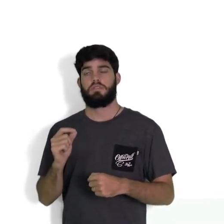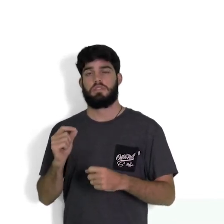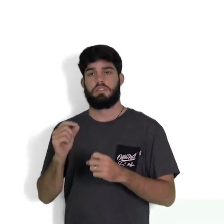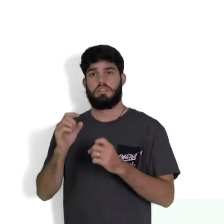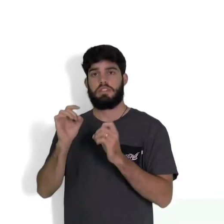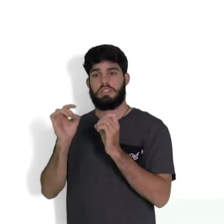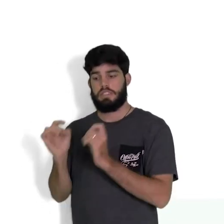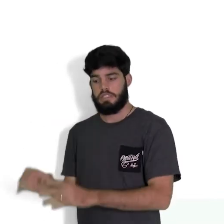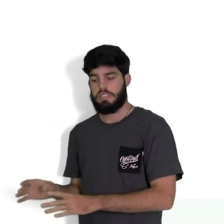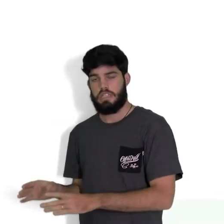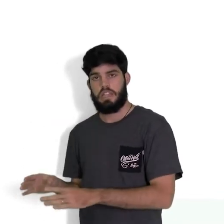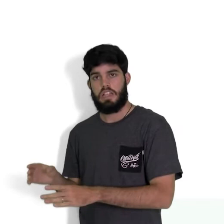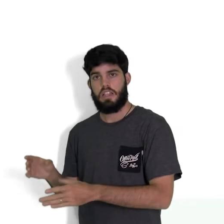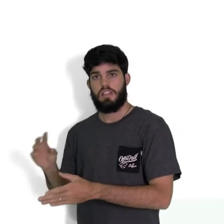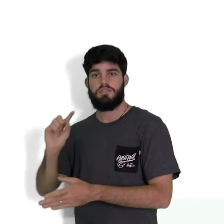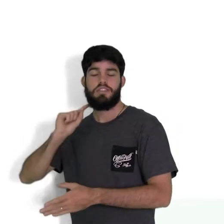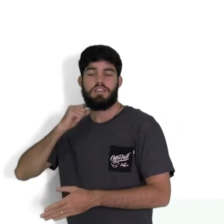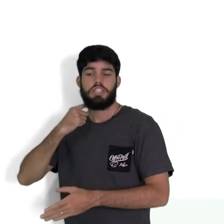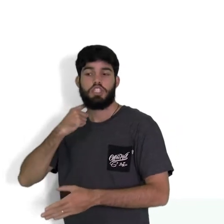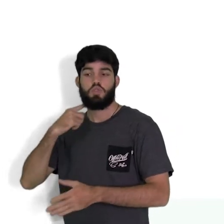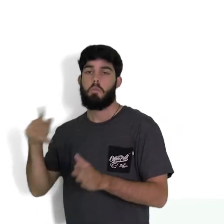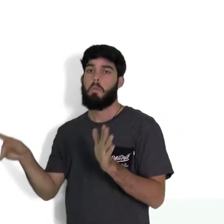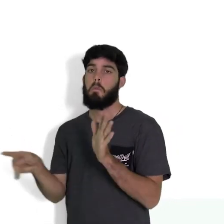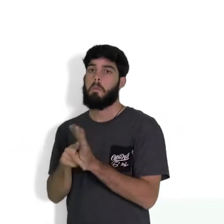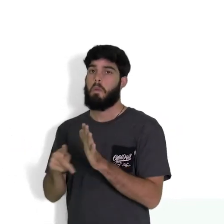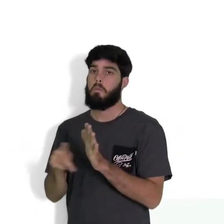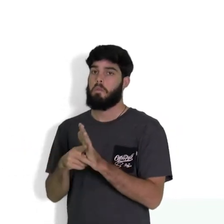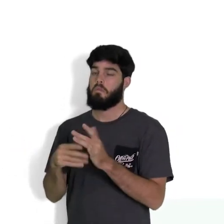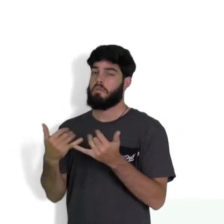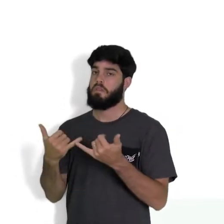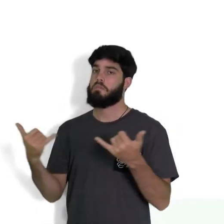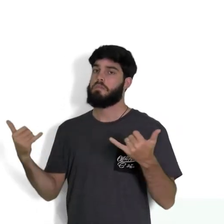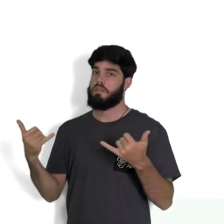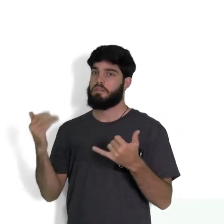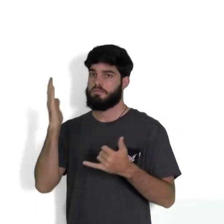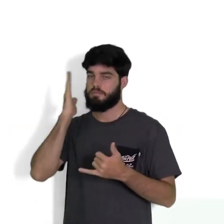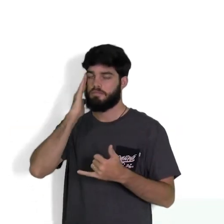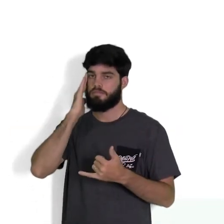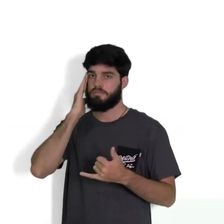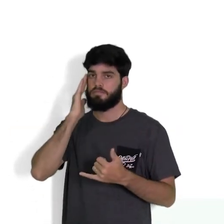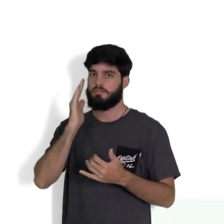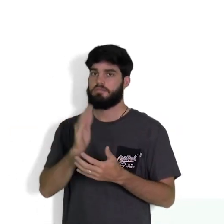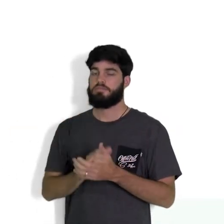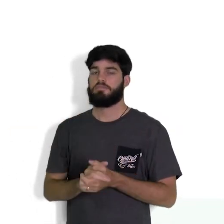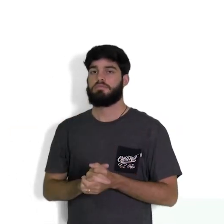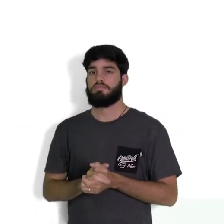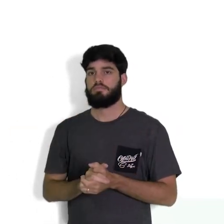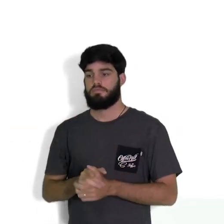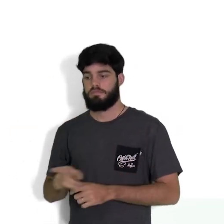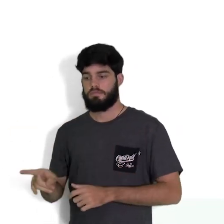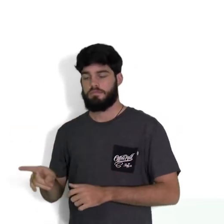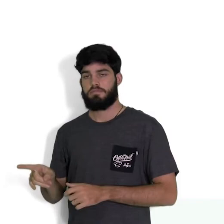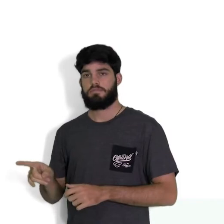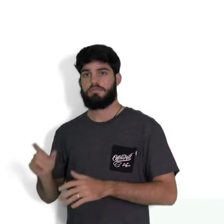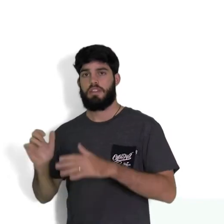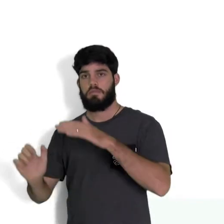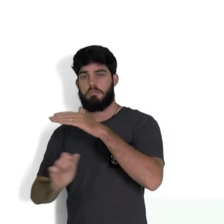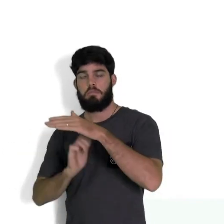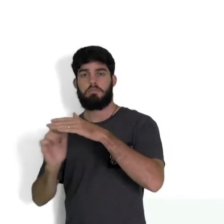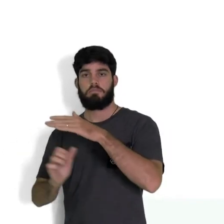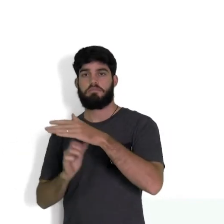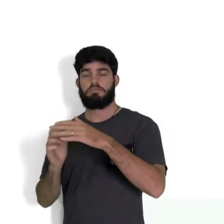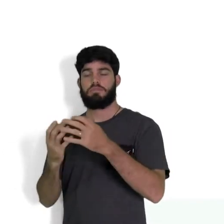de pilha, para que ocorra a logística reversa. Aquela empresa que recebeu essa